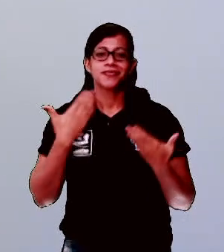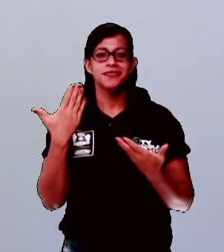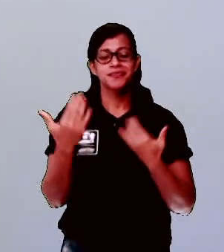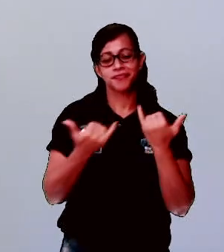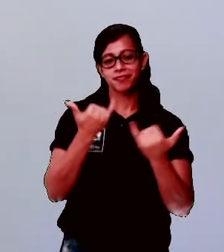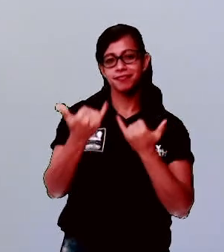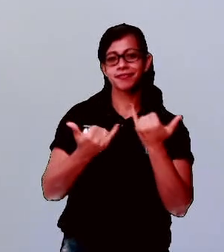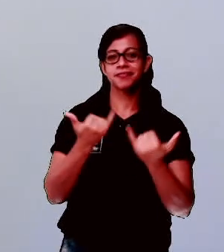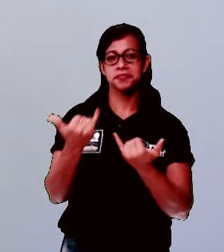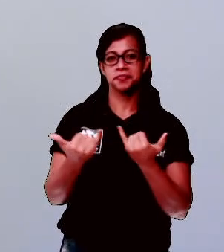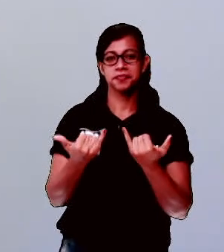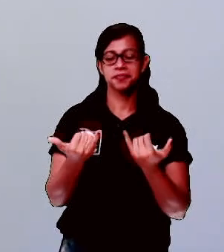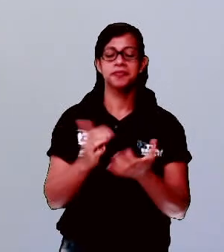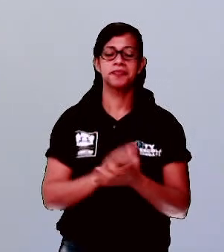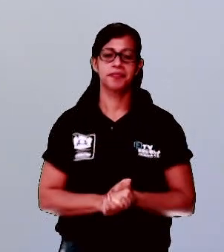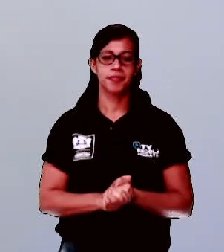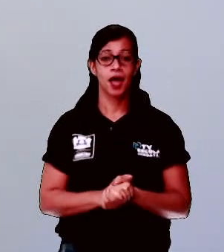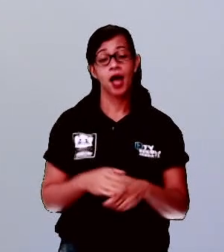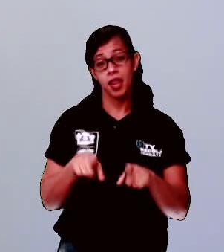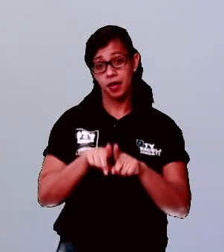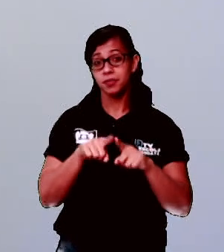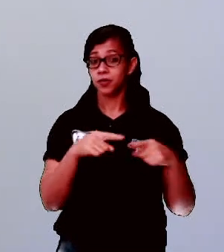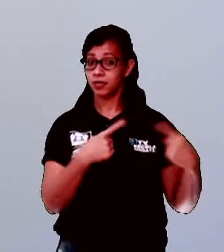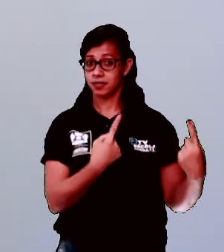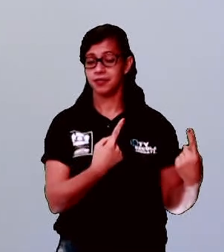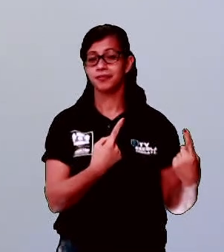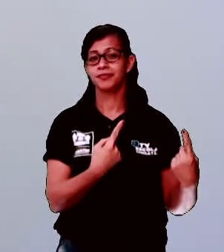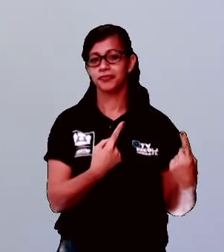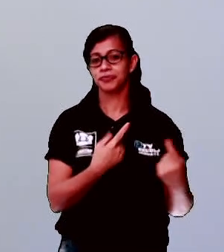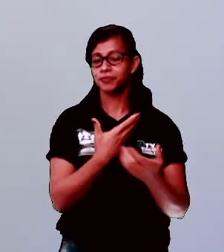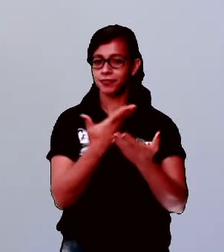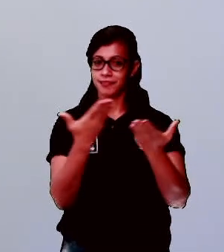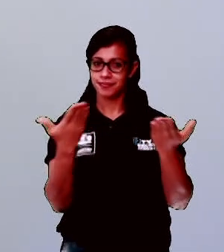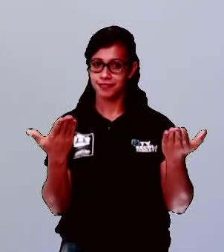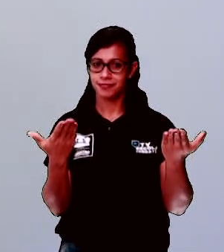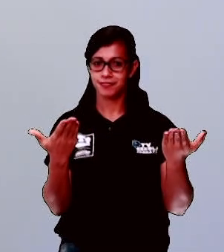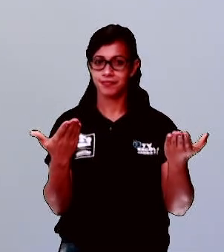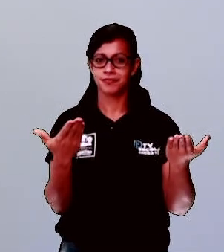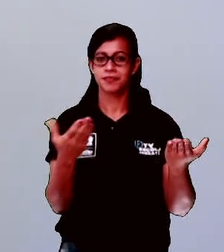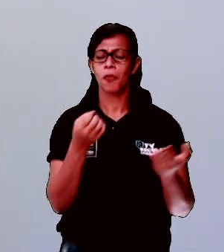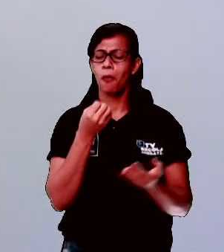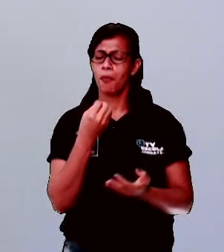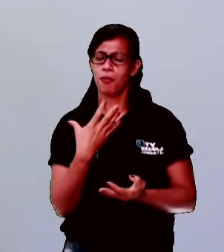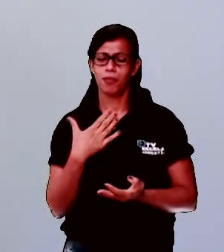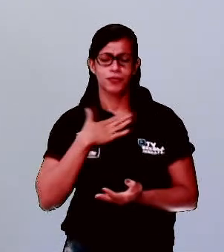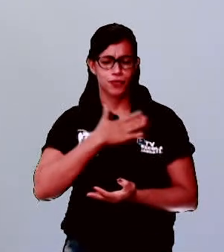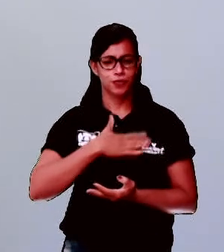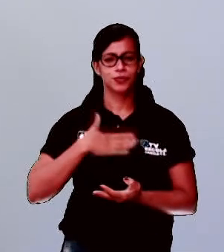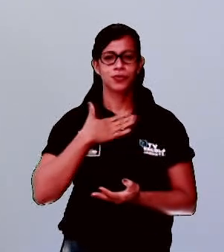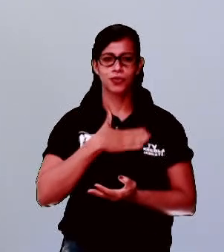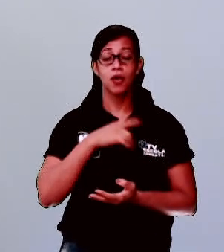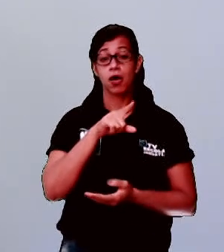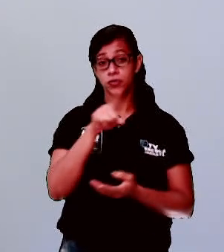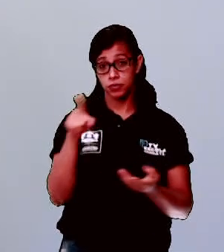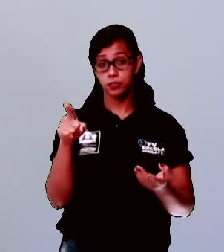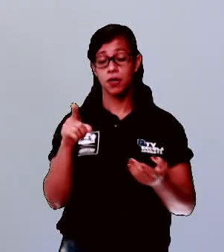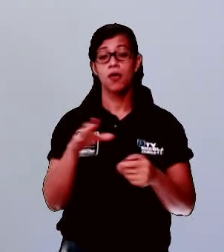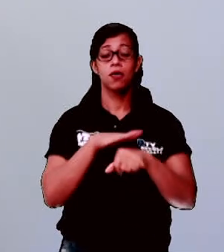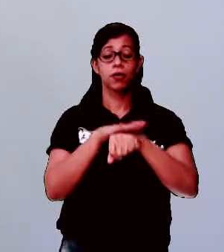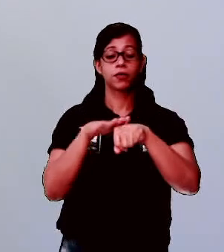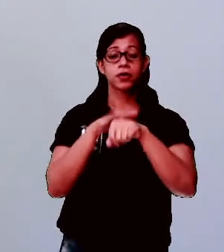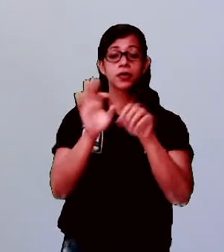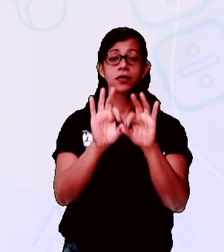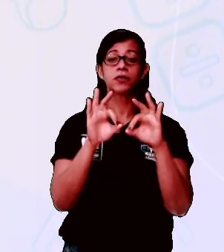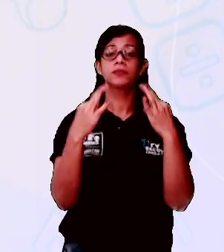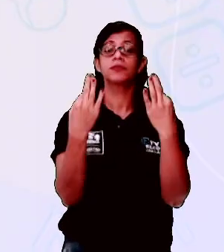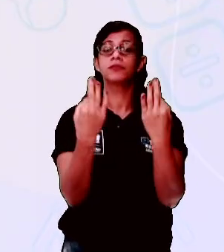Agora eu tenho um desafio para você, que é um desafio bem gostoso, bem interessante de ser feito. Você vai conversar com seus familiares e vai